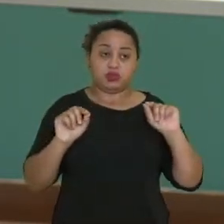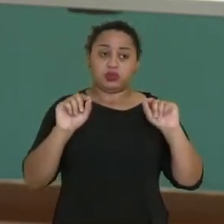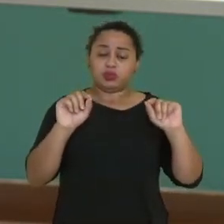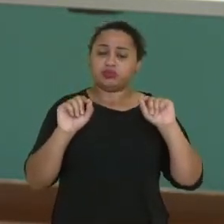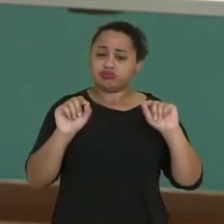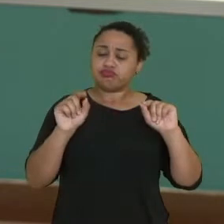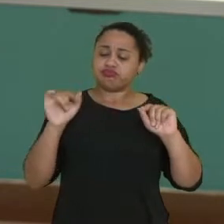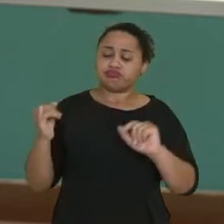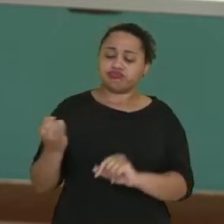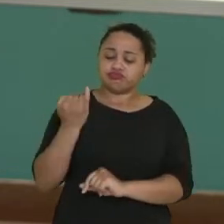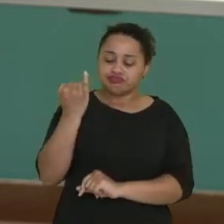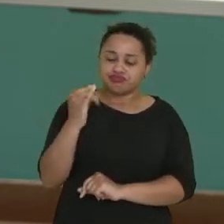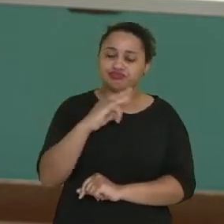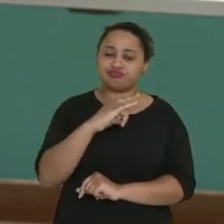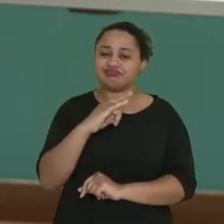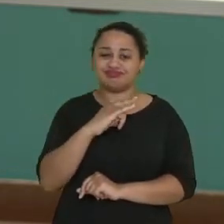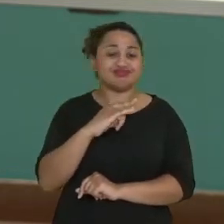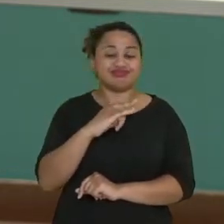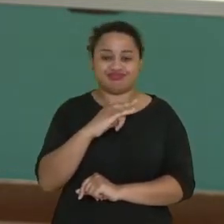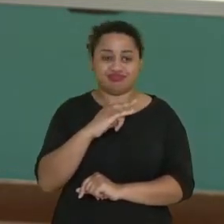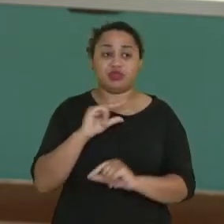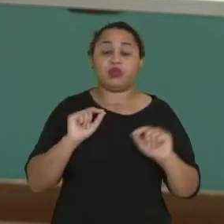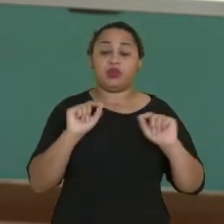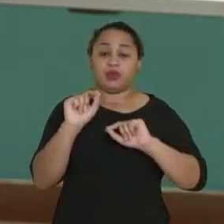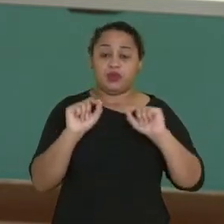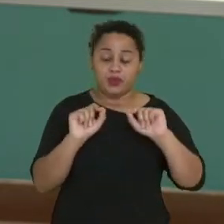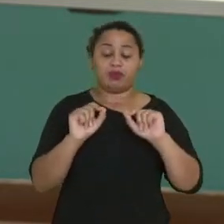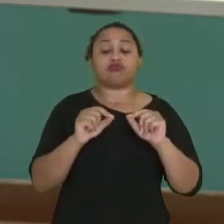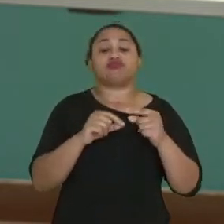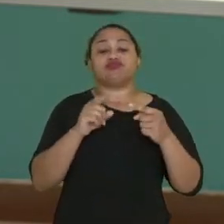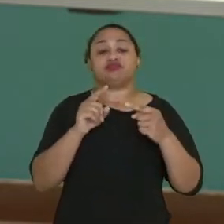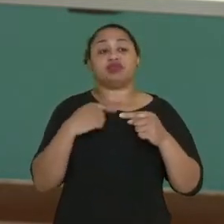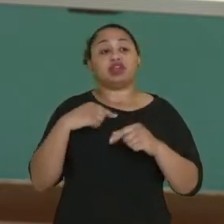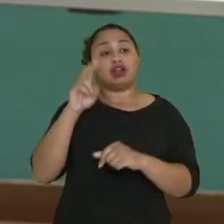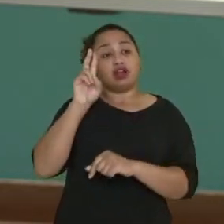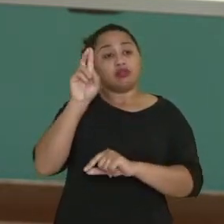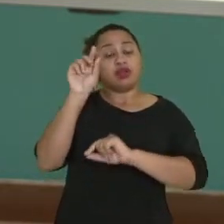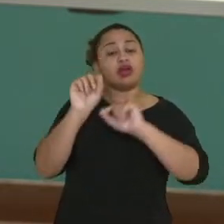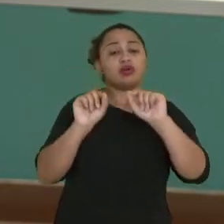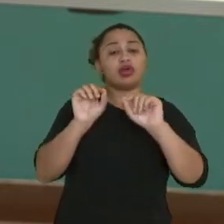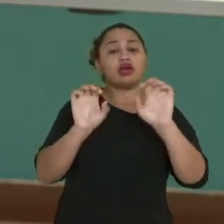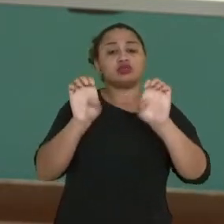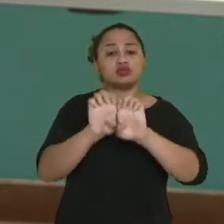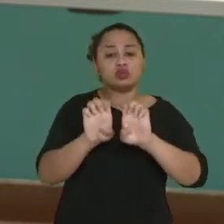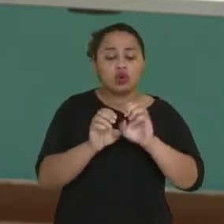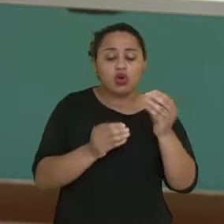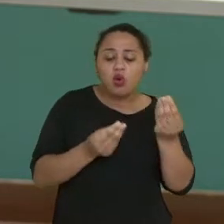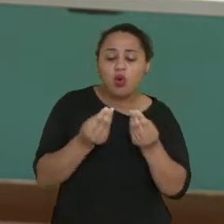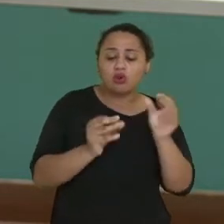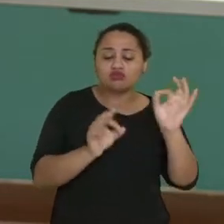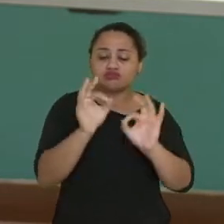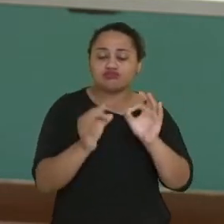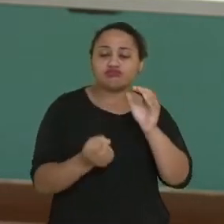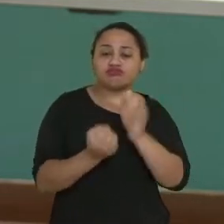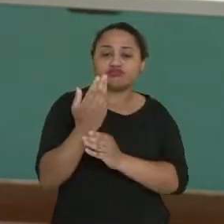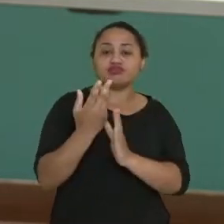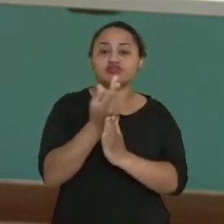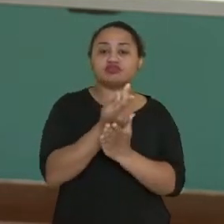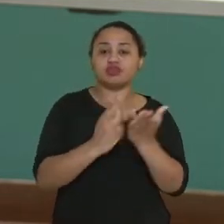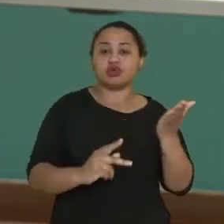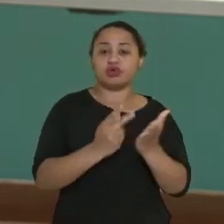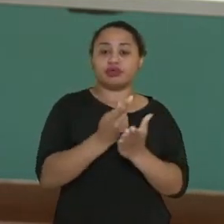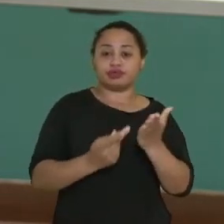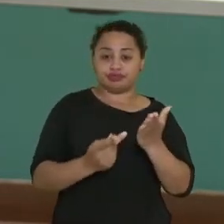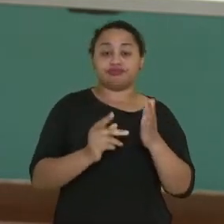né? Então, esses itens não podem faltar. Primeiramente, vamos lembrar um pouquinho da parte estrutural, né? Dos poemas. Então,